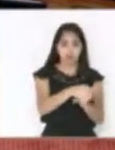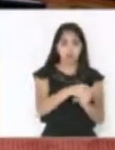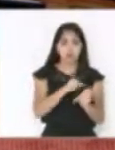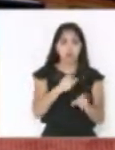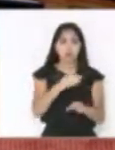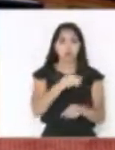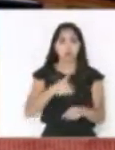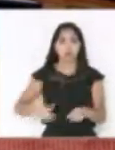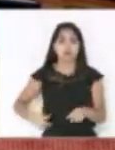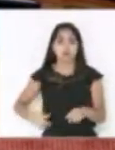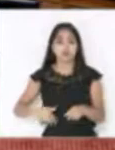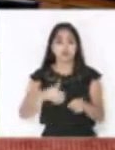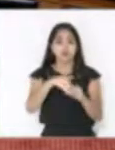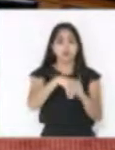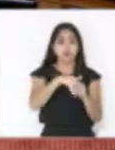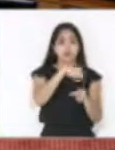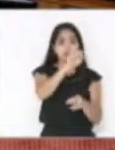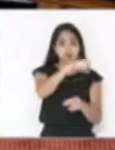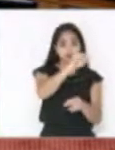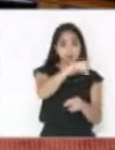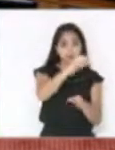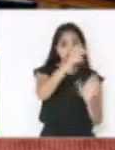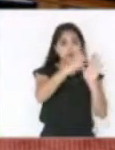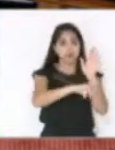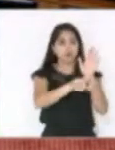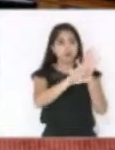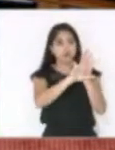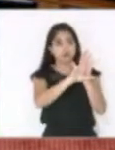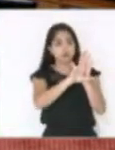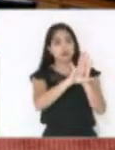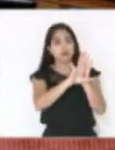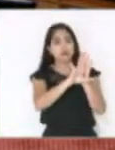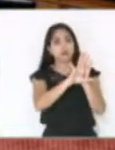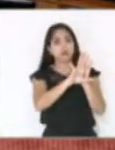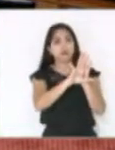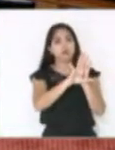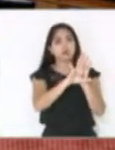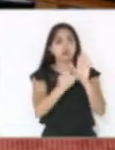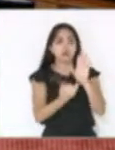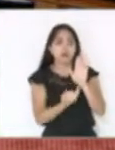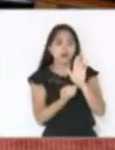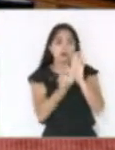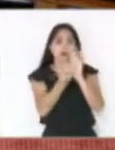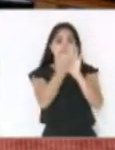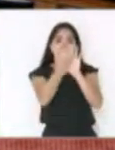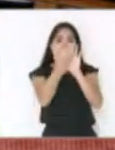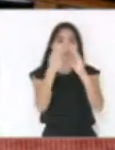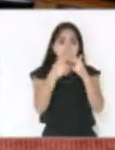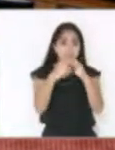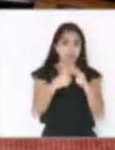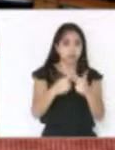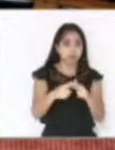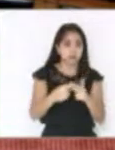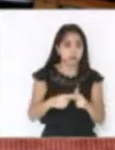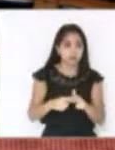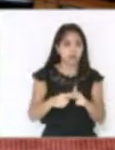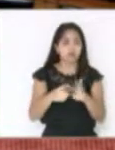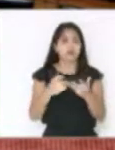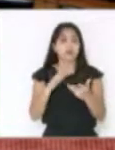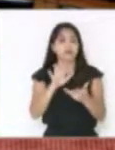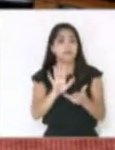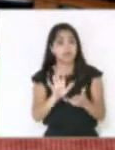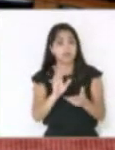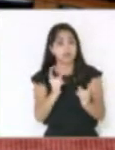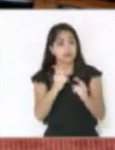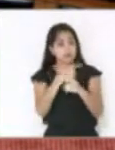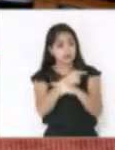é voto sim. Projeto que repõe a inflação aos servidores do Ministério Público. Mas, em